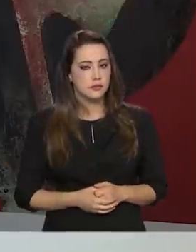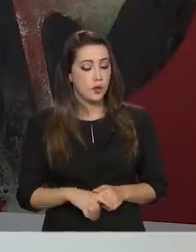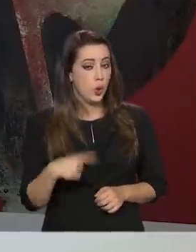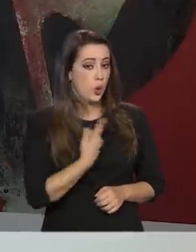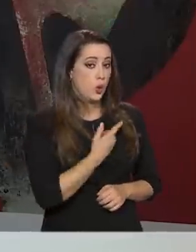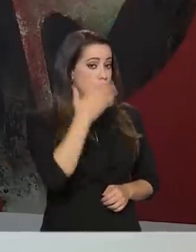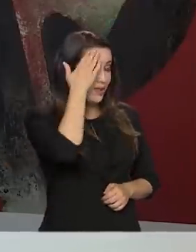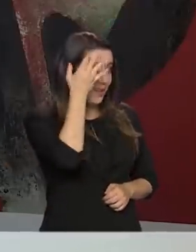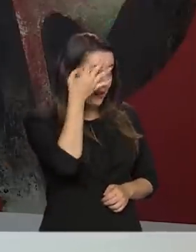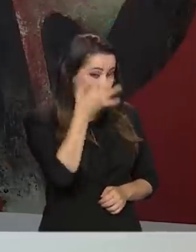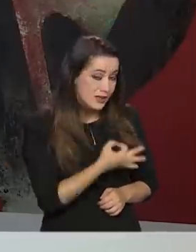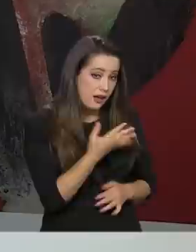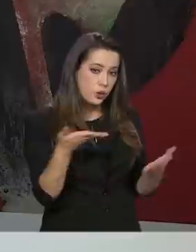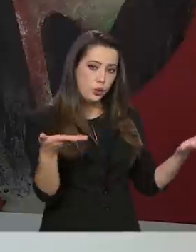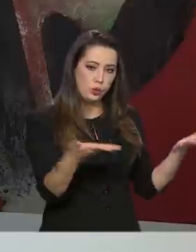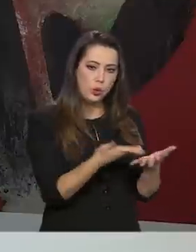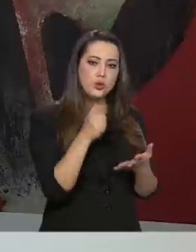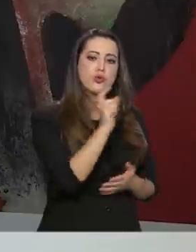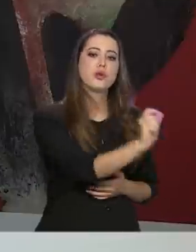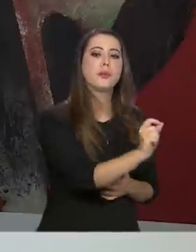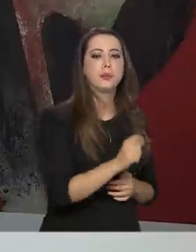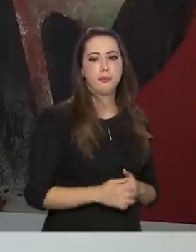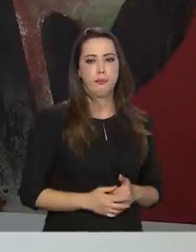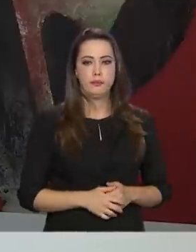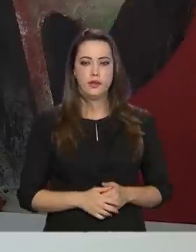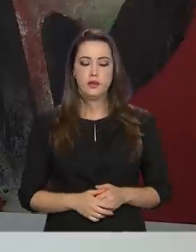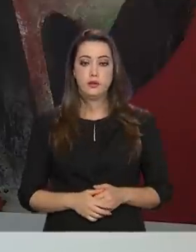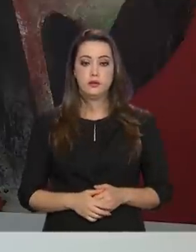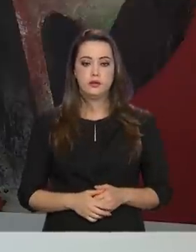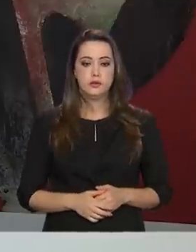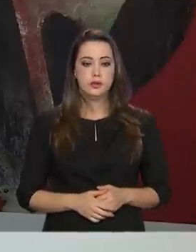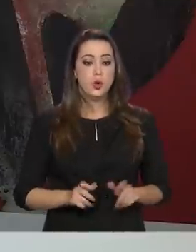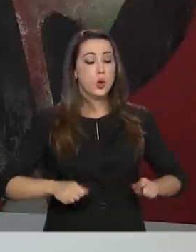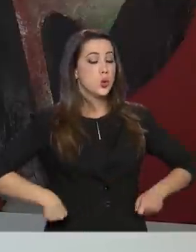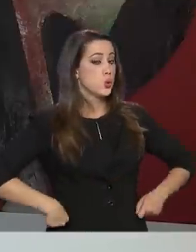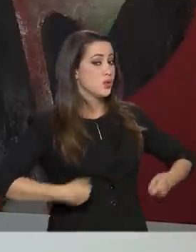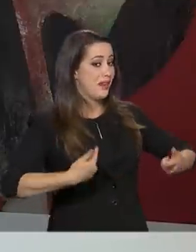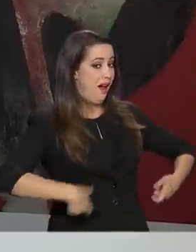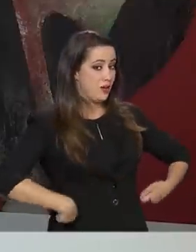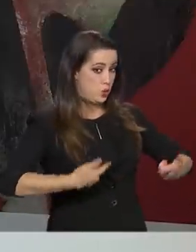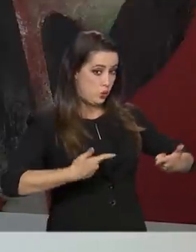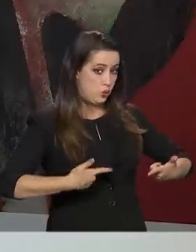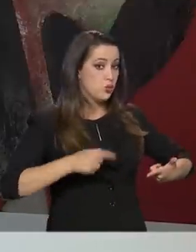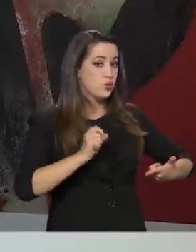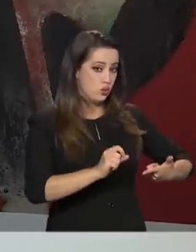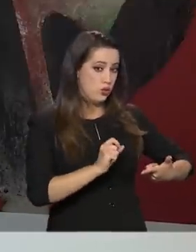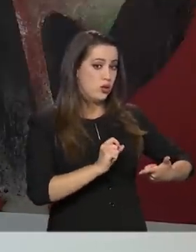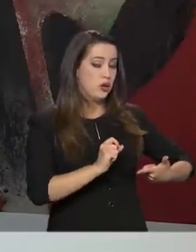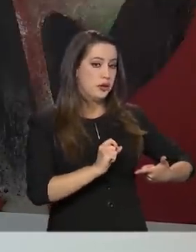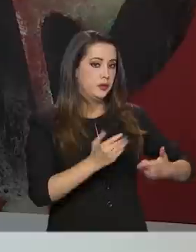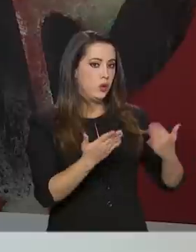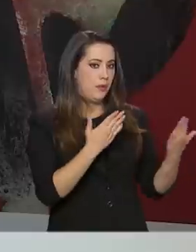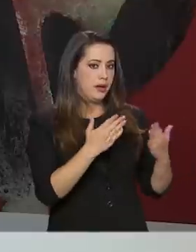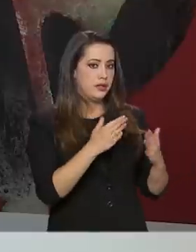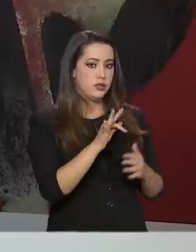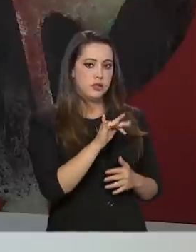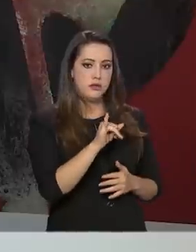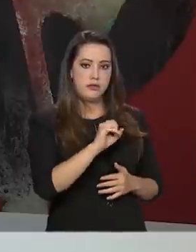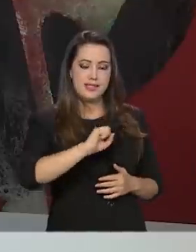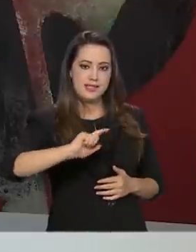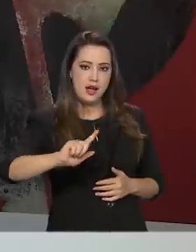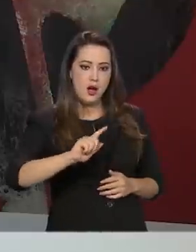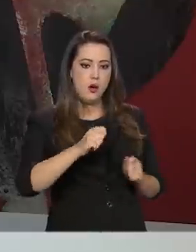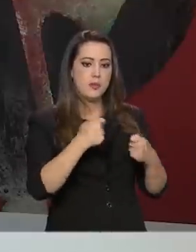concreto hoje, os gastos do auxílio emergencial, do ponto de vista fiscal, eles têm que permanecer em